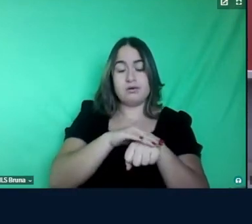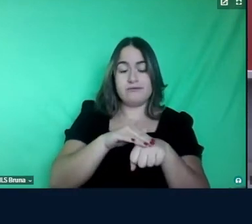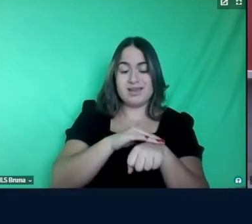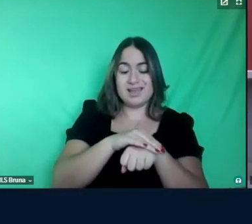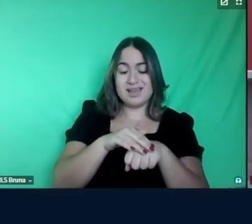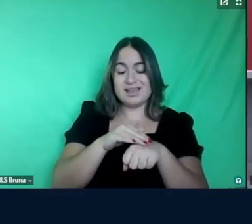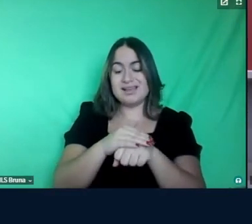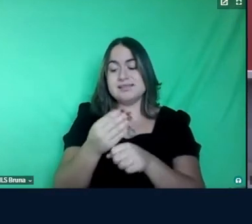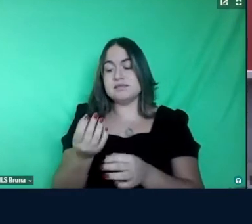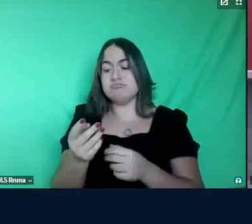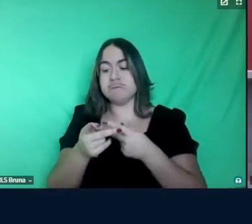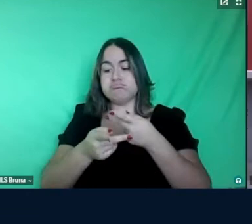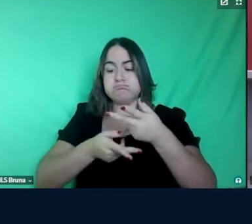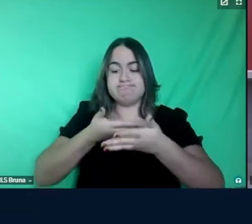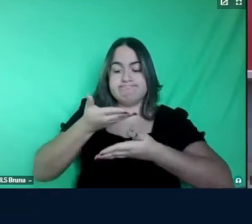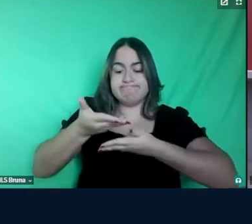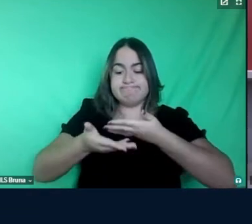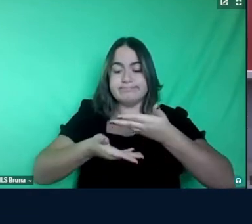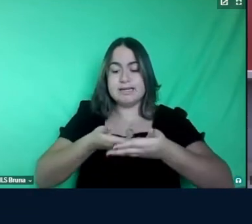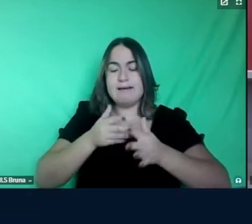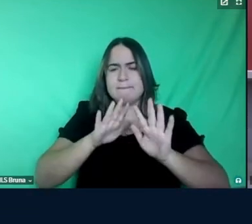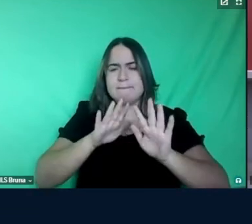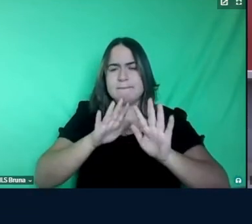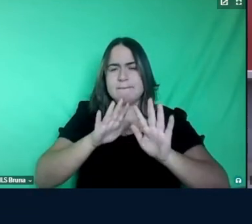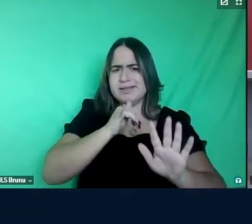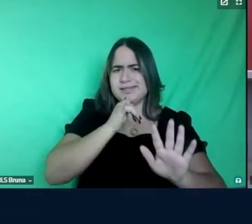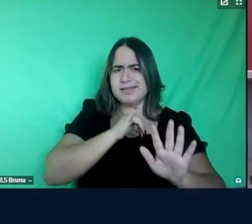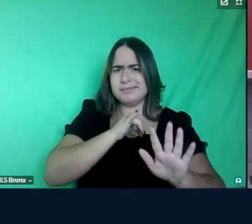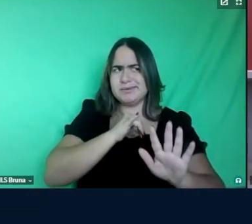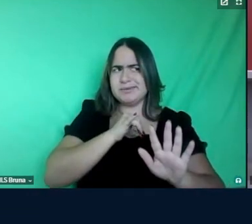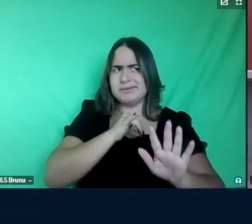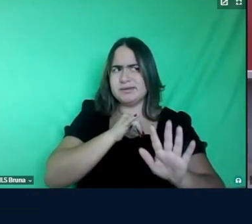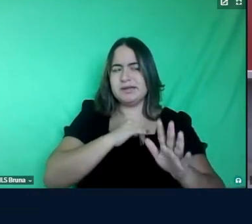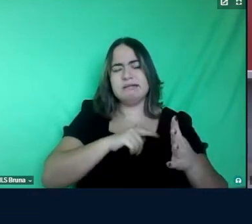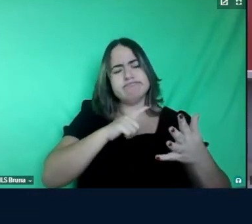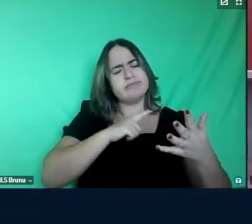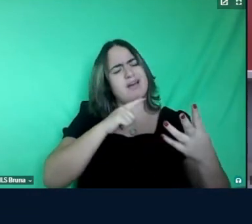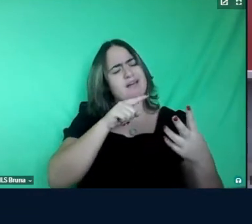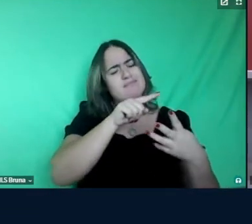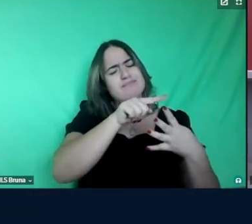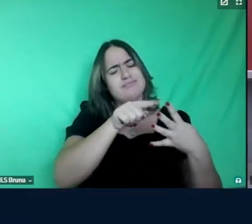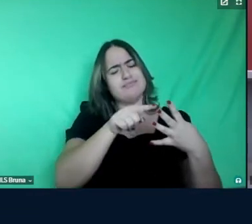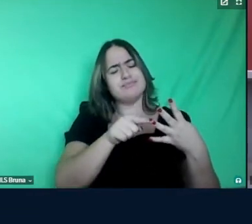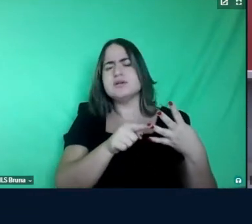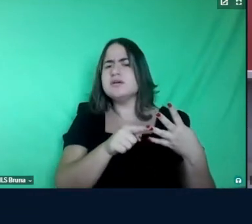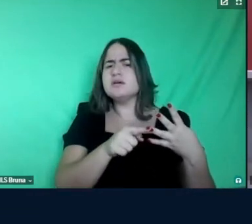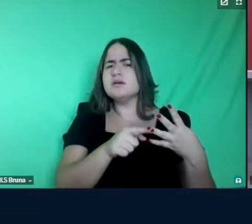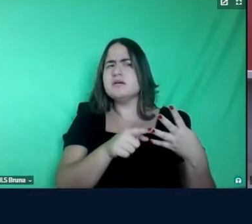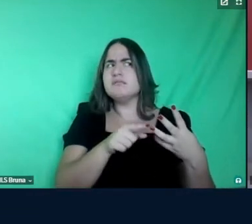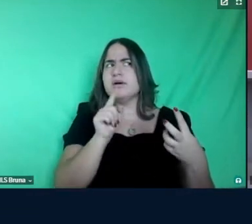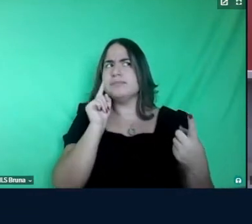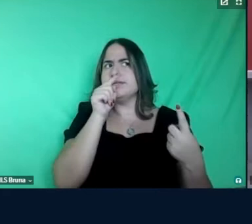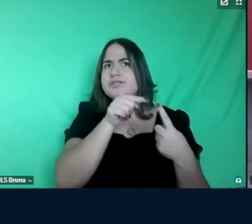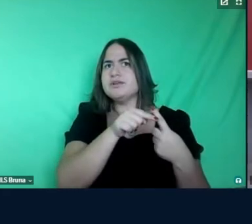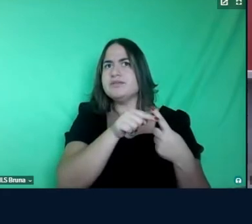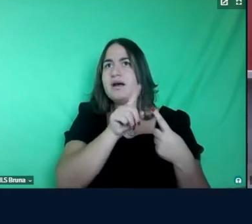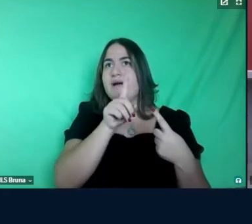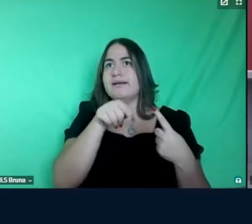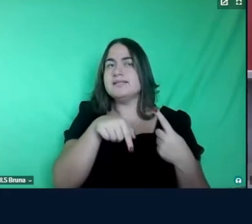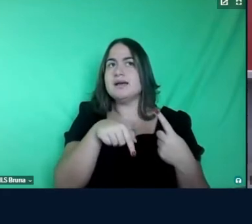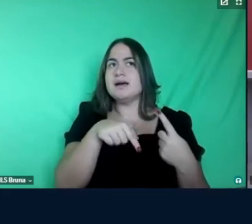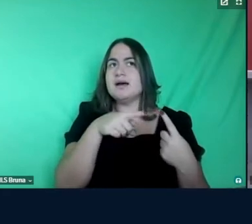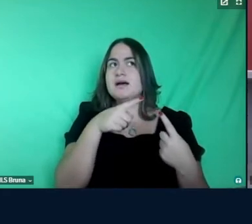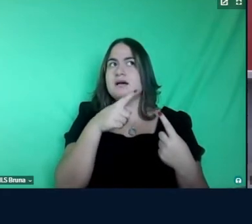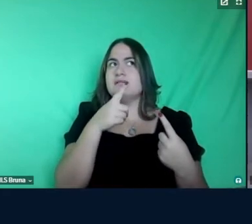eles por exemplo alguém poderia pensar não mas esse é um objetivo é o que porque você fala essa é uma intenção essa é uma